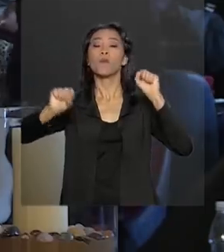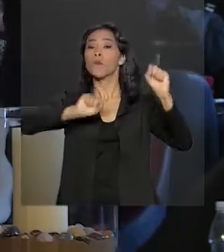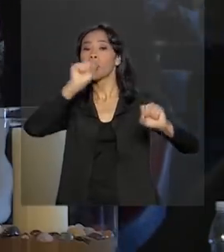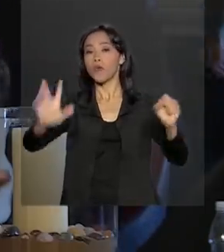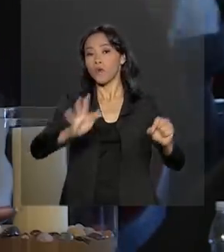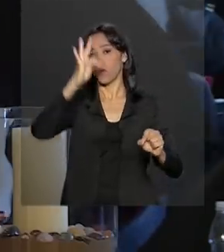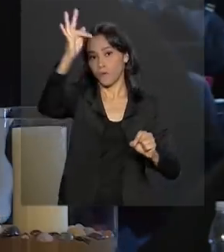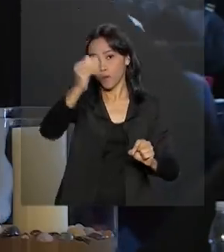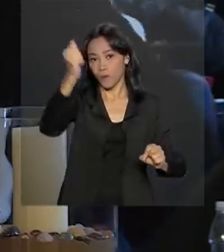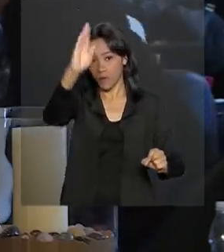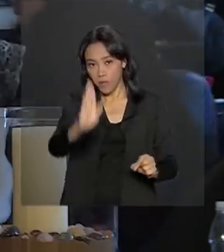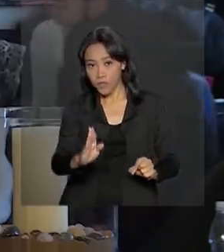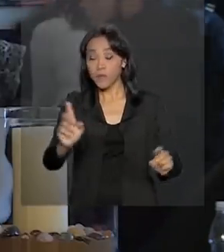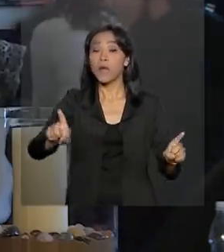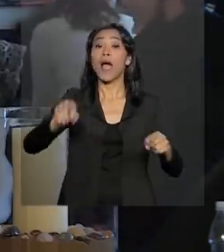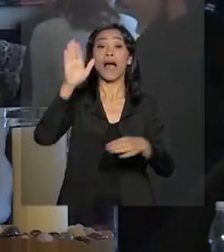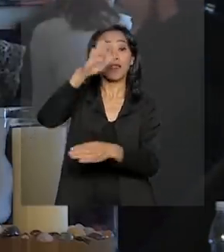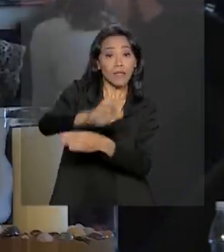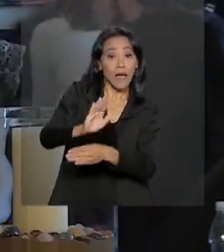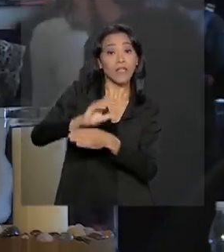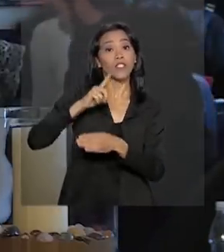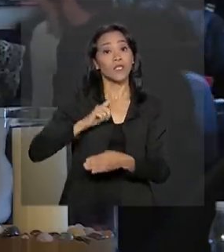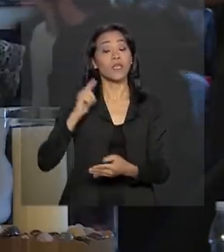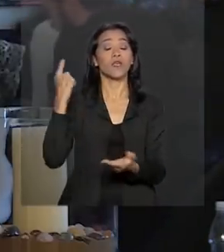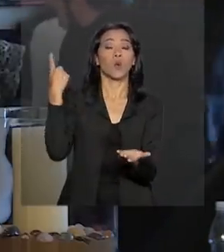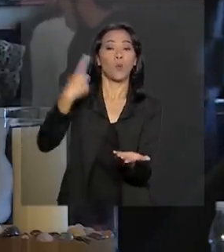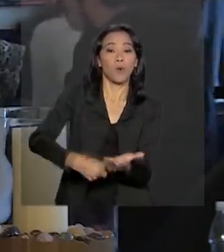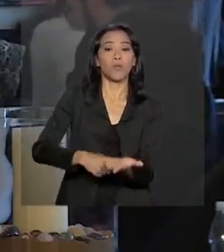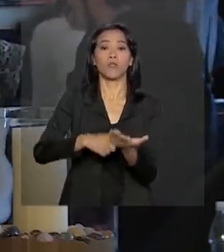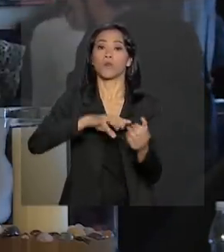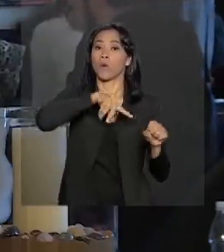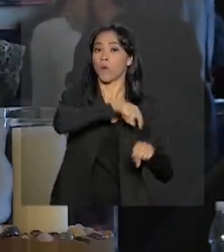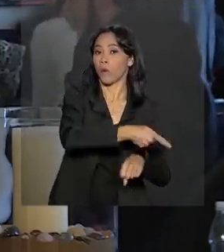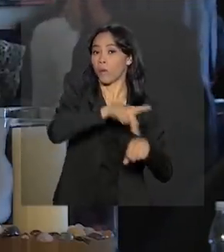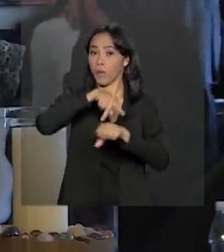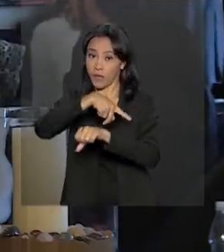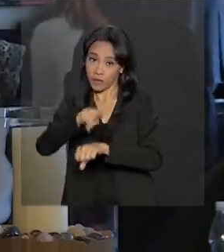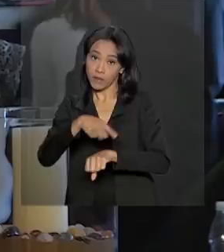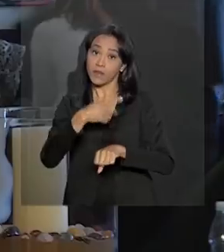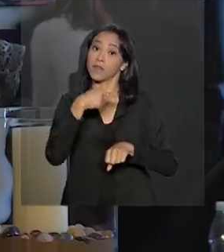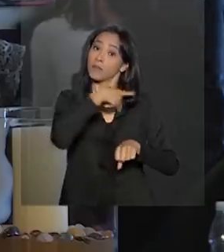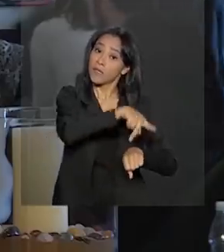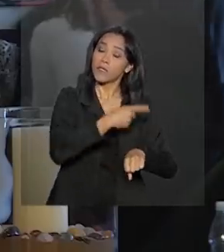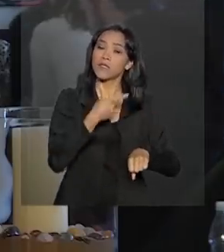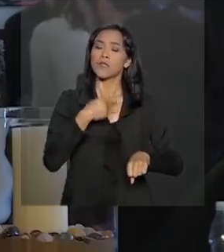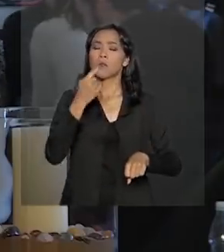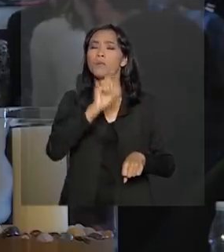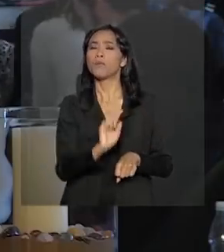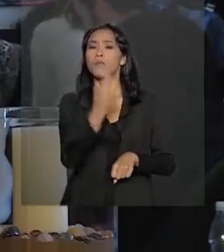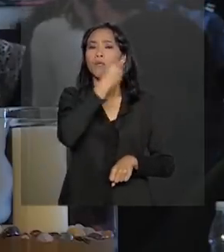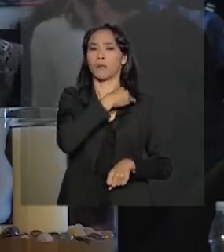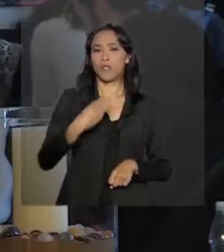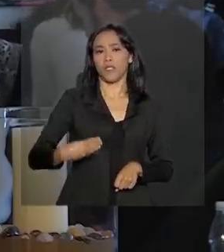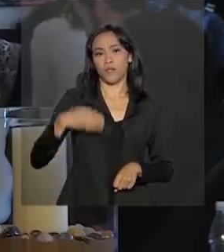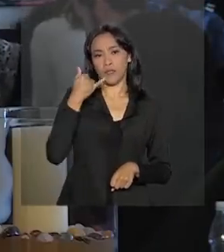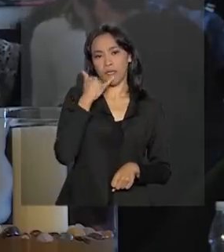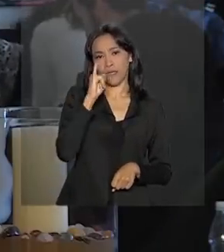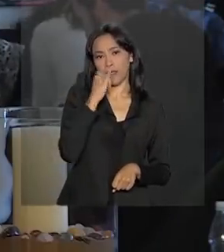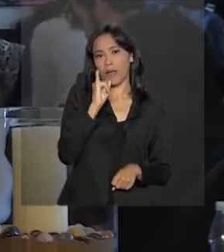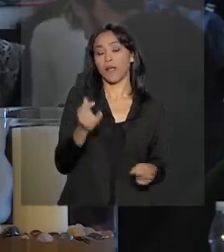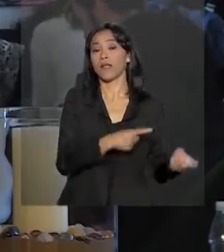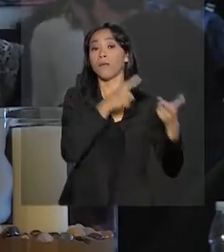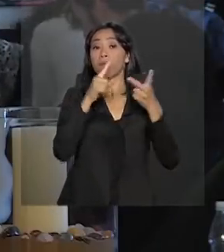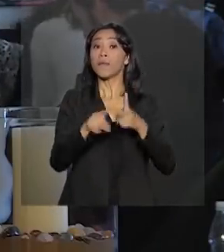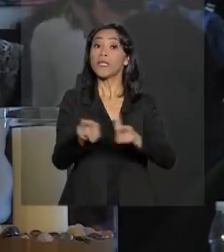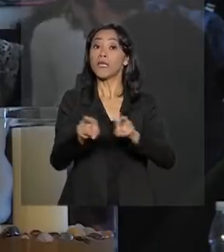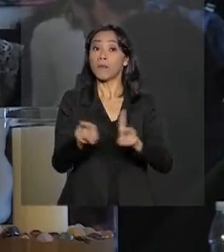tarde, ele tem outras reuniões bilaterais. Ele vai se encontrar com o primeiro-ministro da Itália, Giuseppe Conte, e também com o presidente da